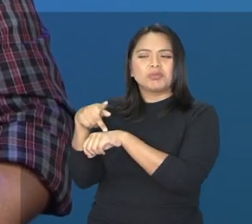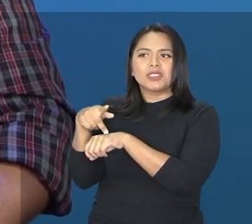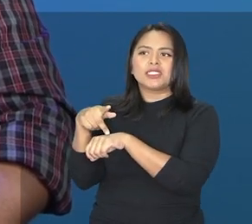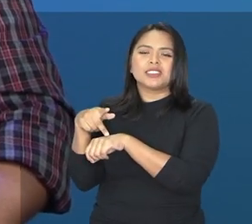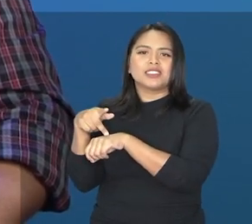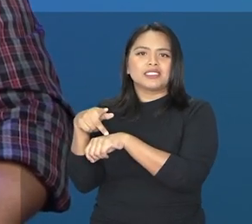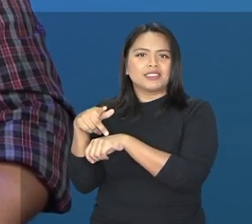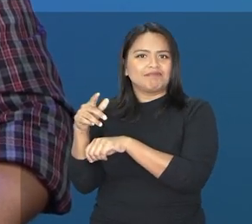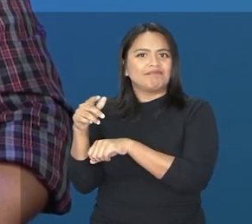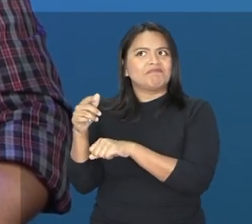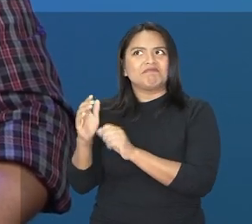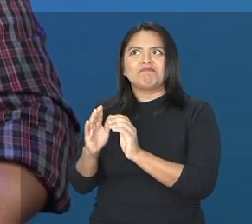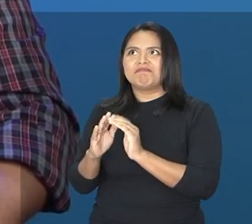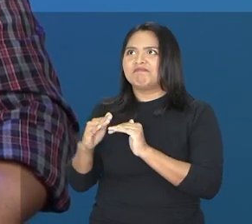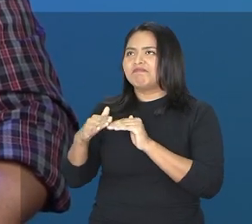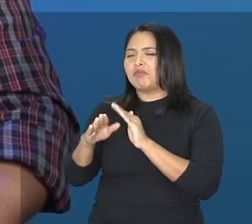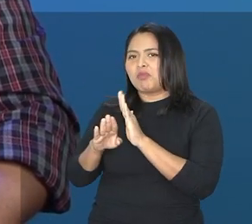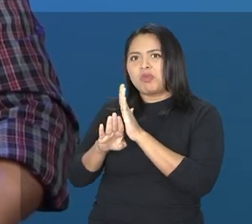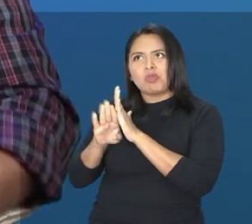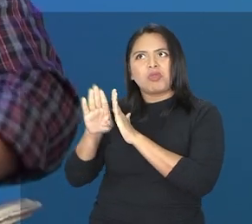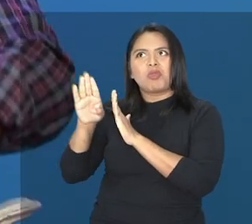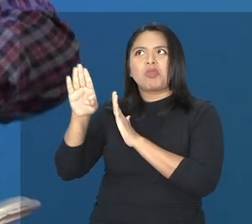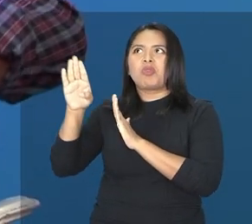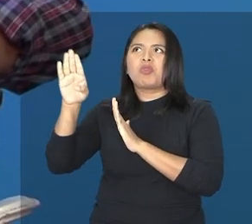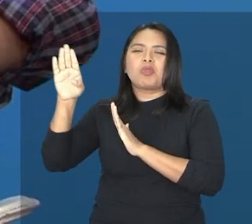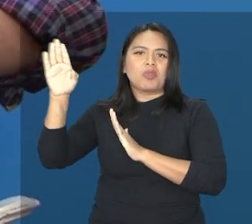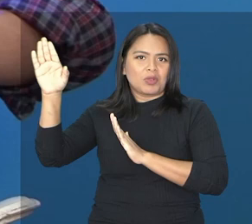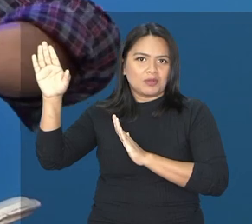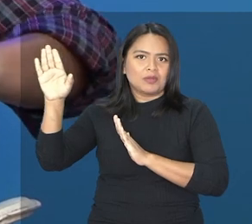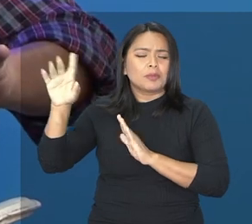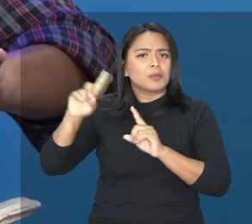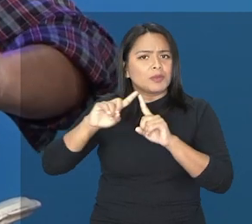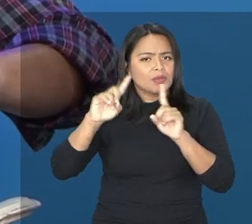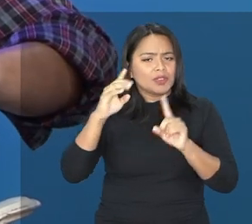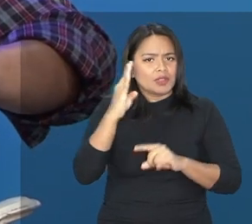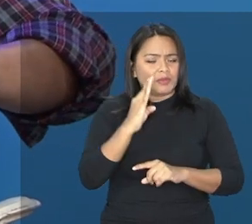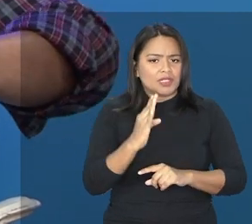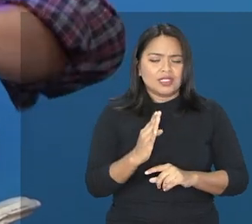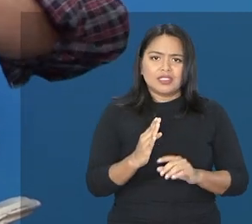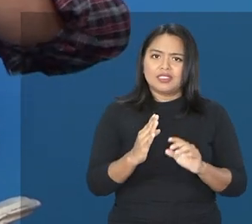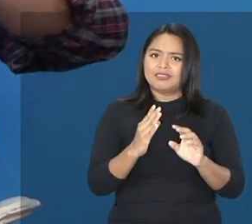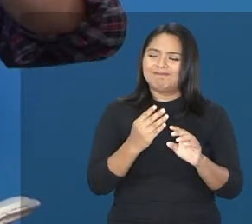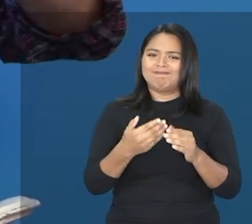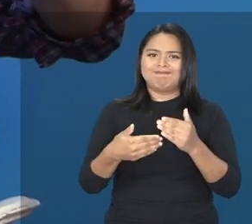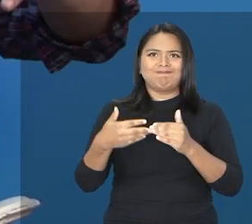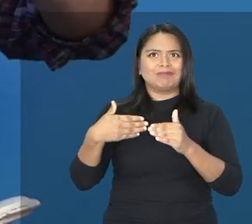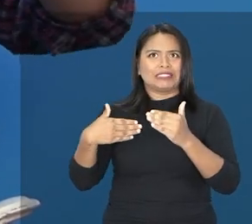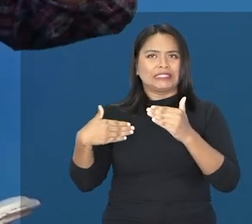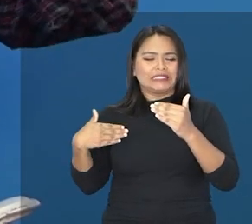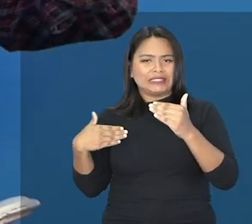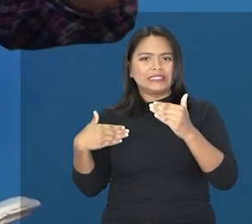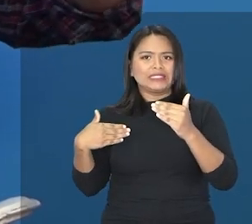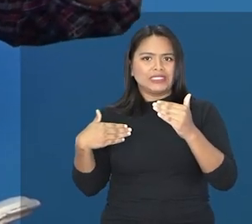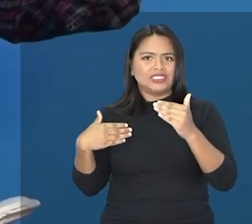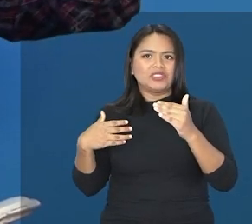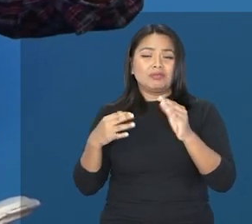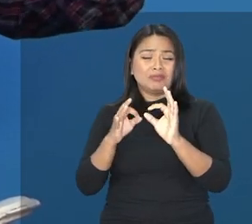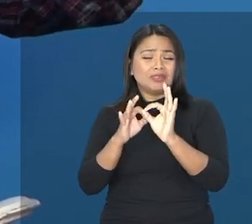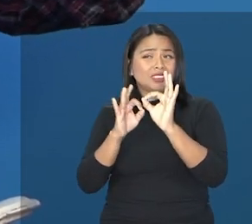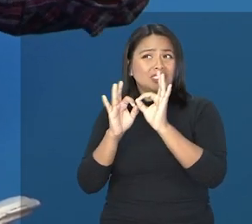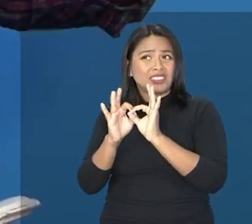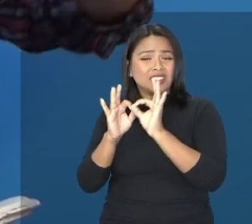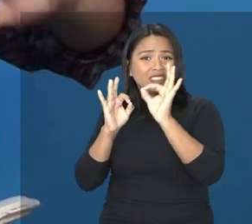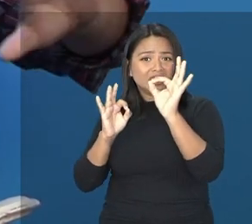população de crianças matriculadas na escola. Então, nós estamos ainda muito distantes do ideal. Existe um passivo, existem jovens,